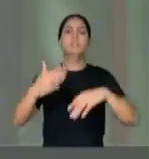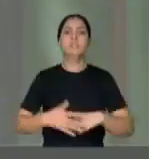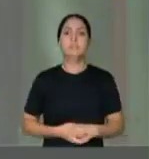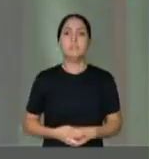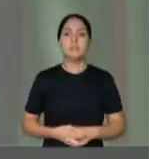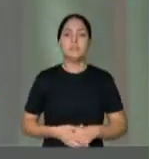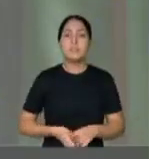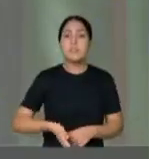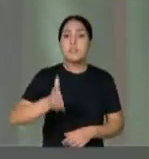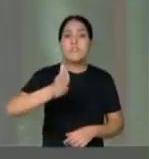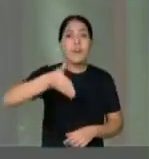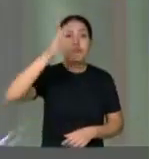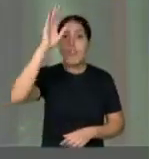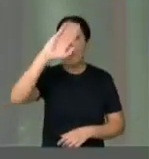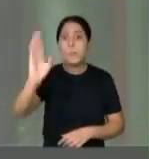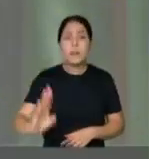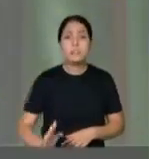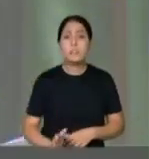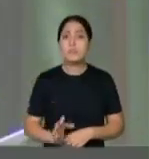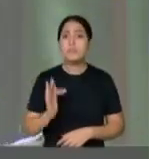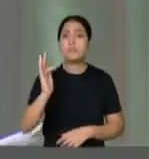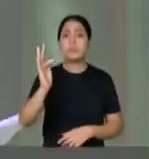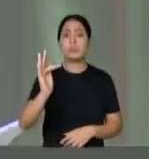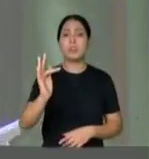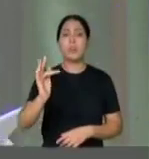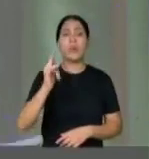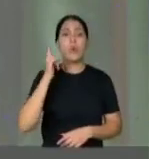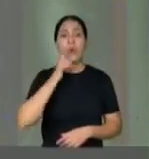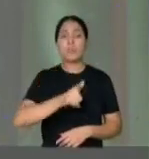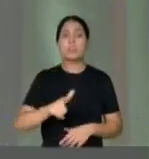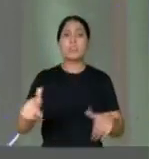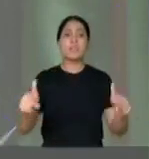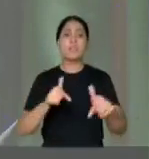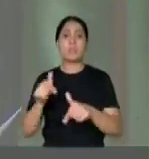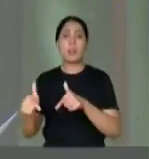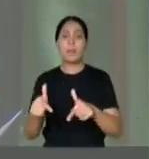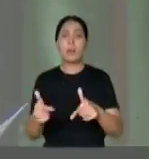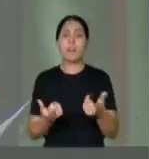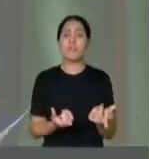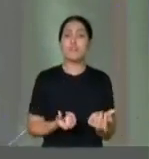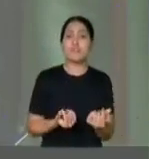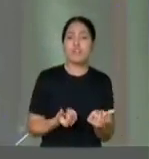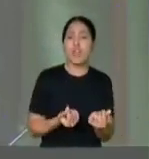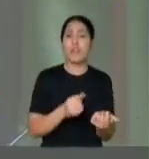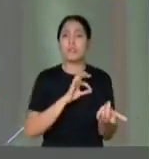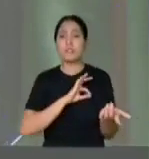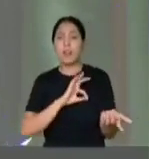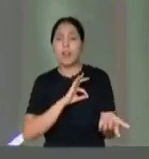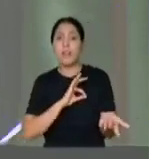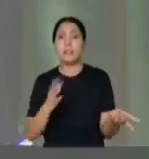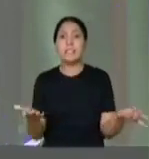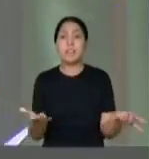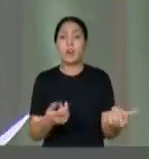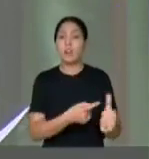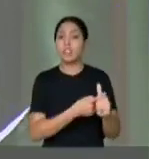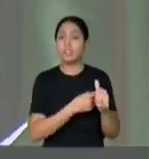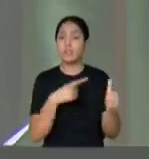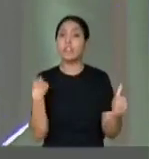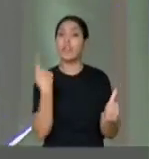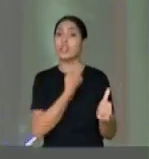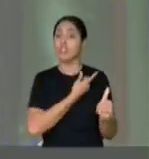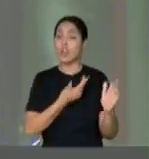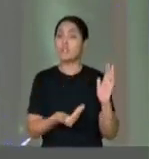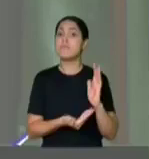andaram para frente e fizeram com que estivesse renda, emprego e, portanto, essa é uma dívida que essa casa